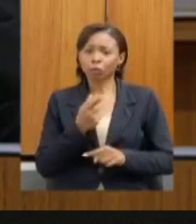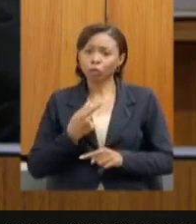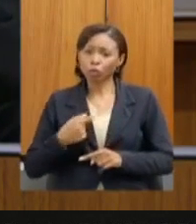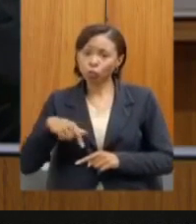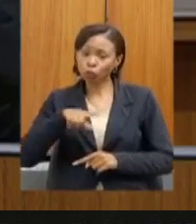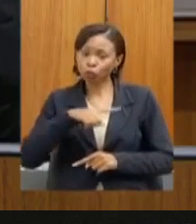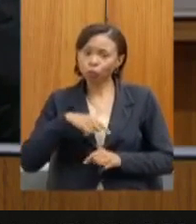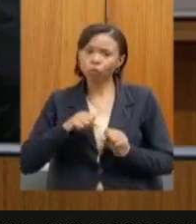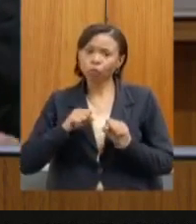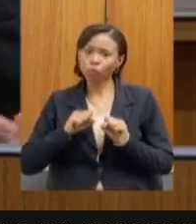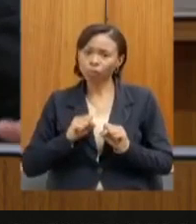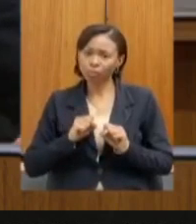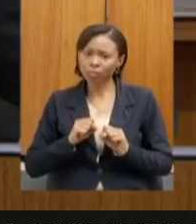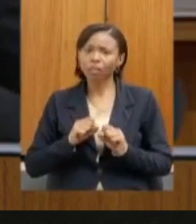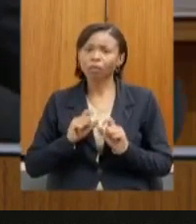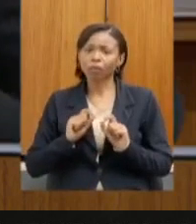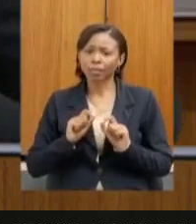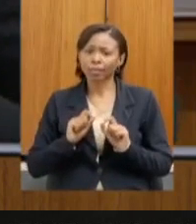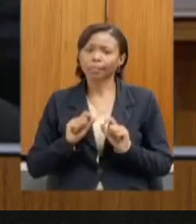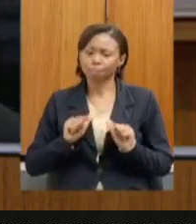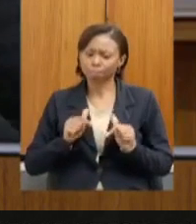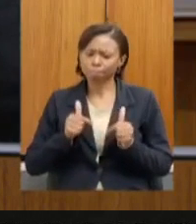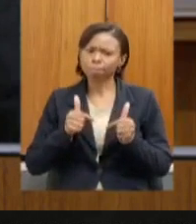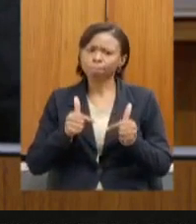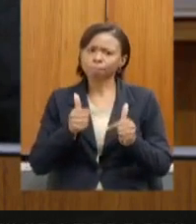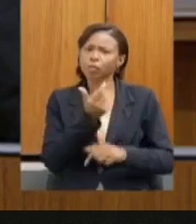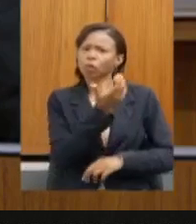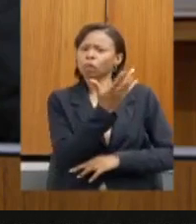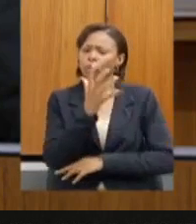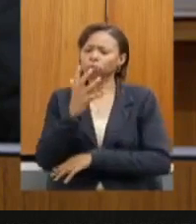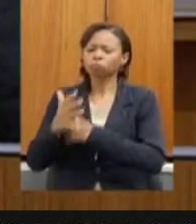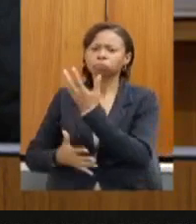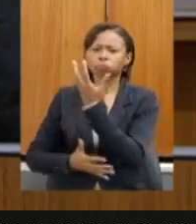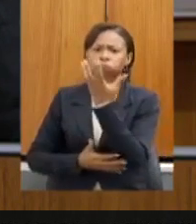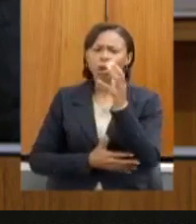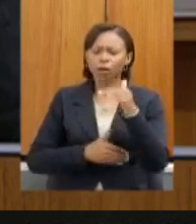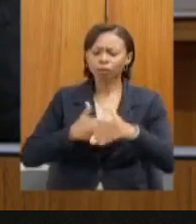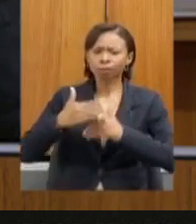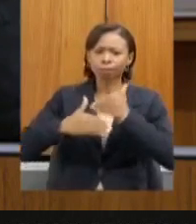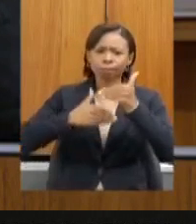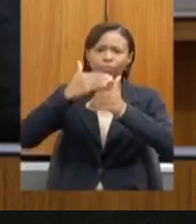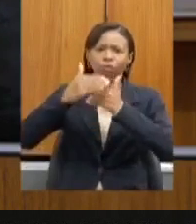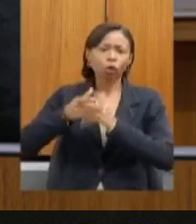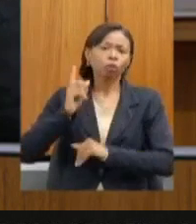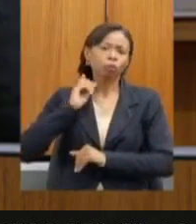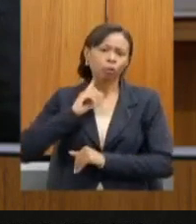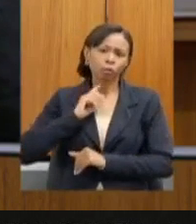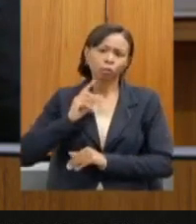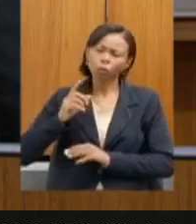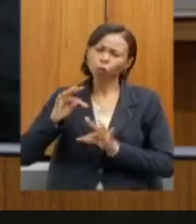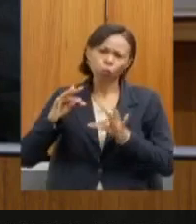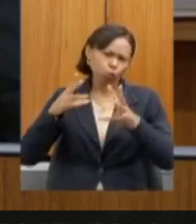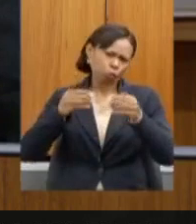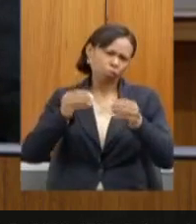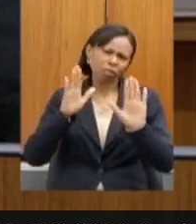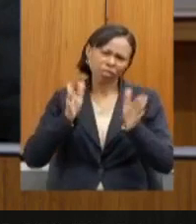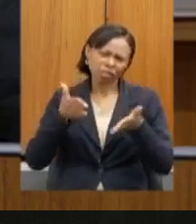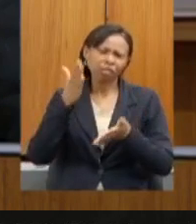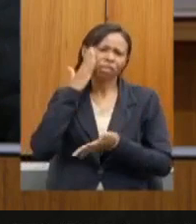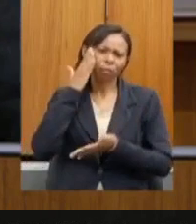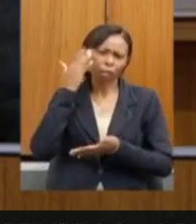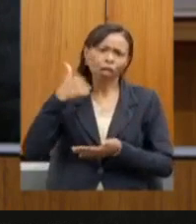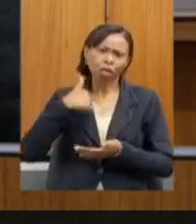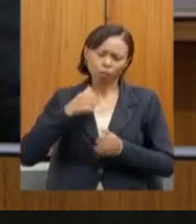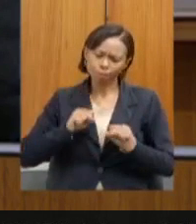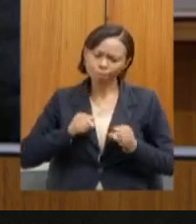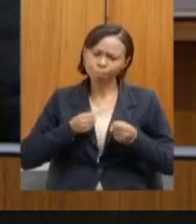podemos fazer com que o nosso meio ambiente se desenvolva nesse Estado, todos sabem minha posição nessa Casa defensor